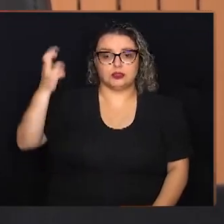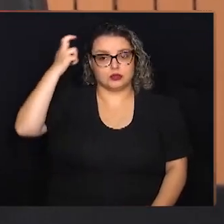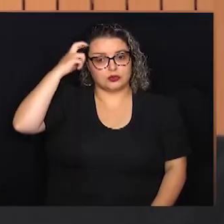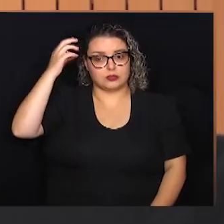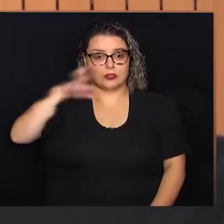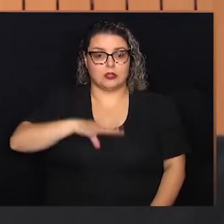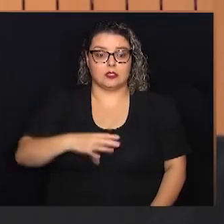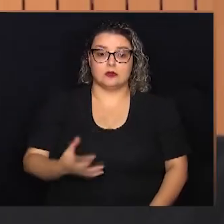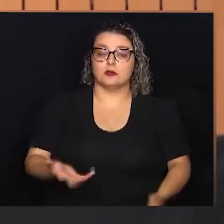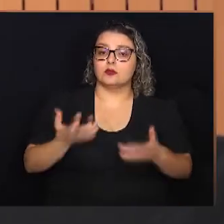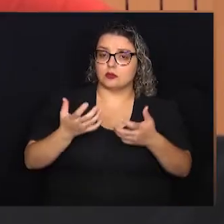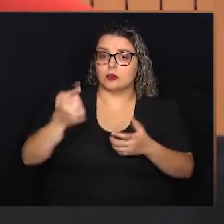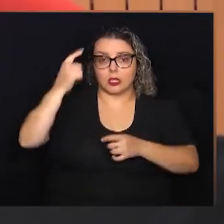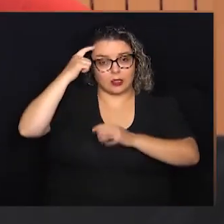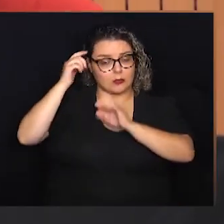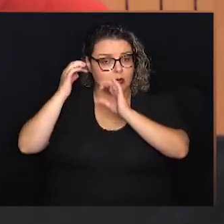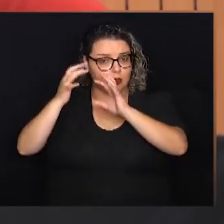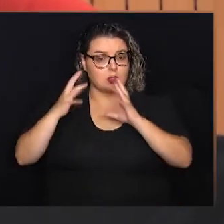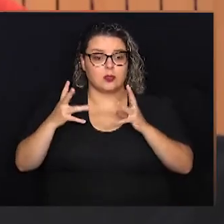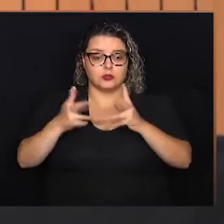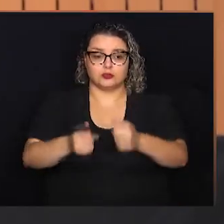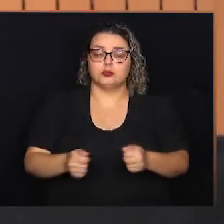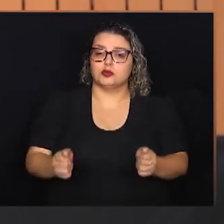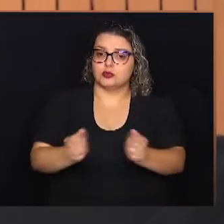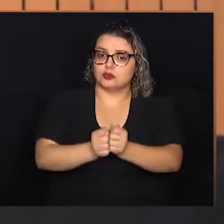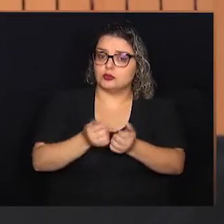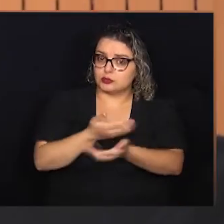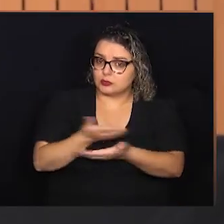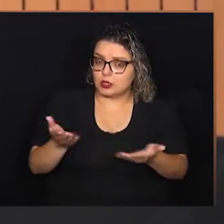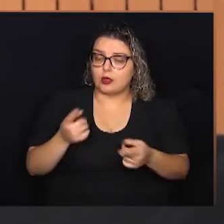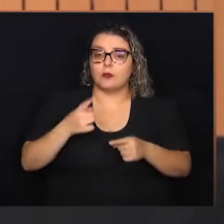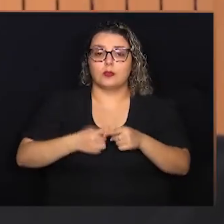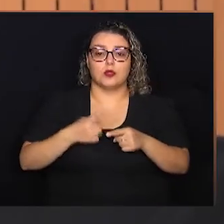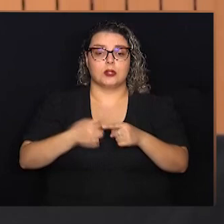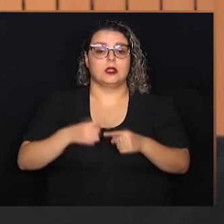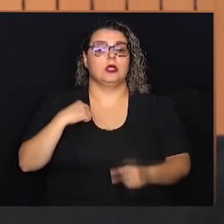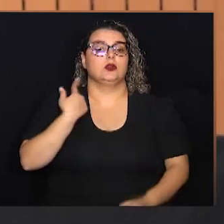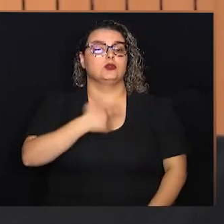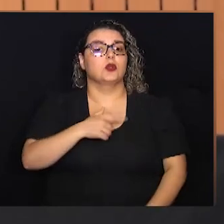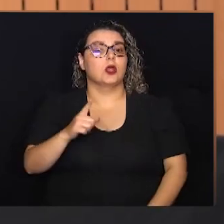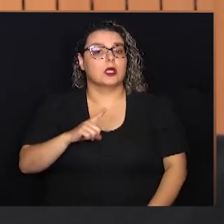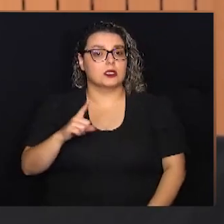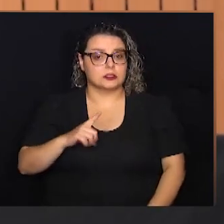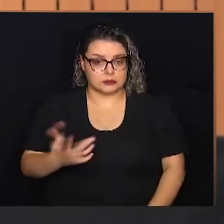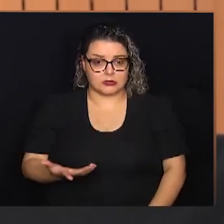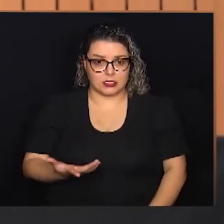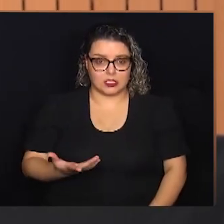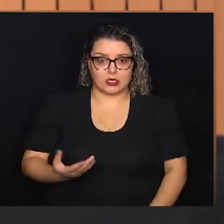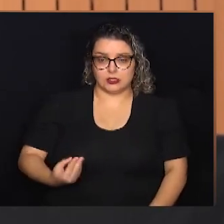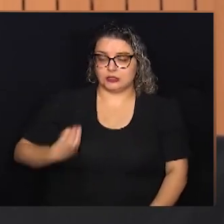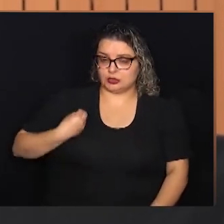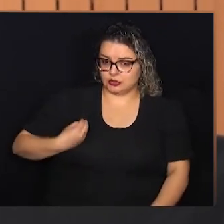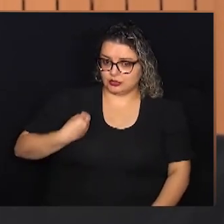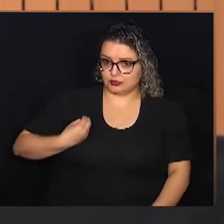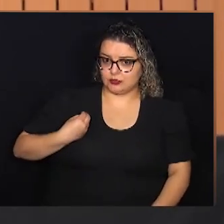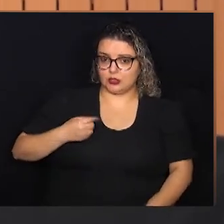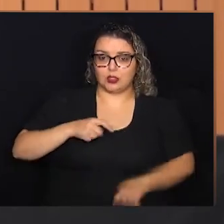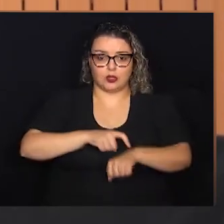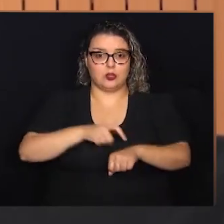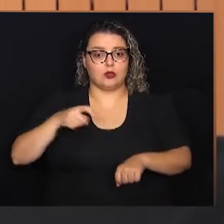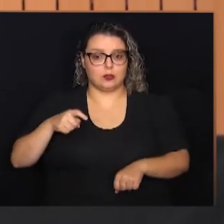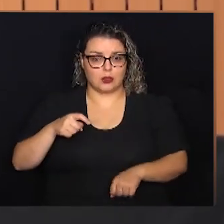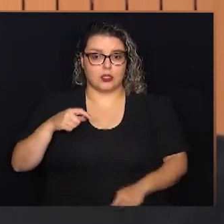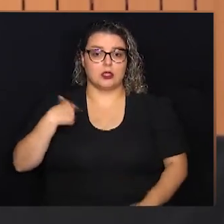Campinas. E eu queria aqui fazer uma reflexão com todos vocês, porque a gente tem, acabou de